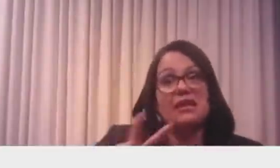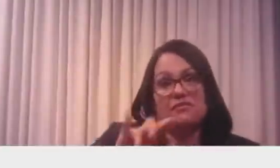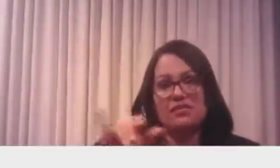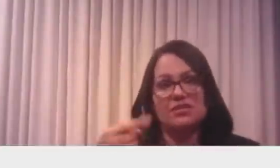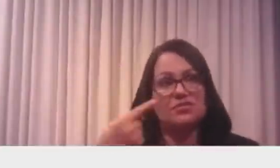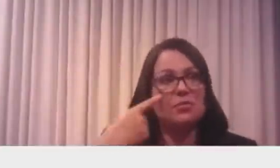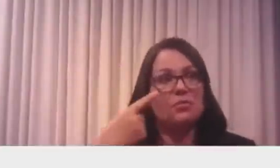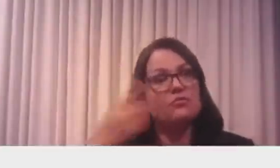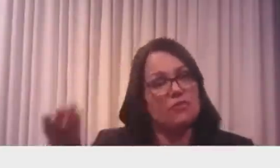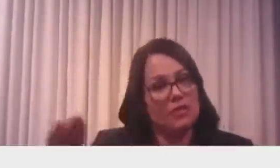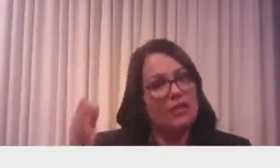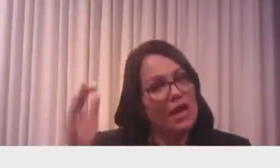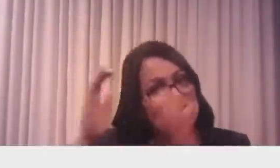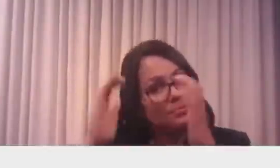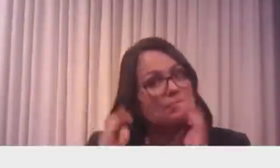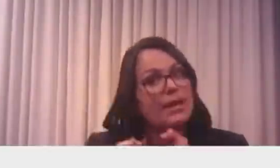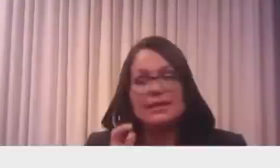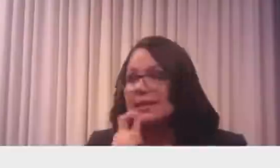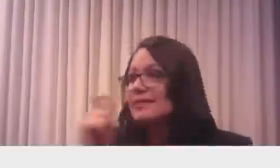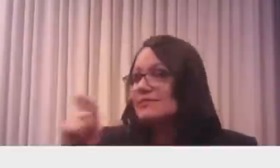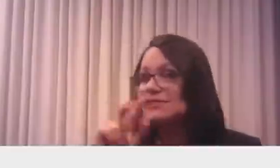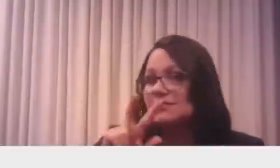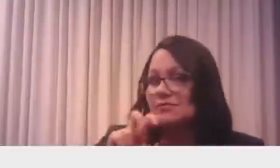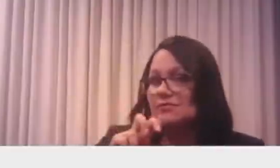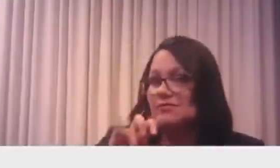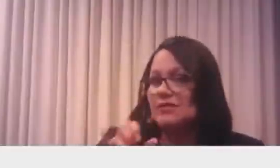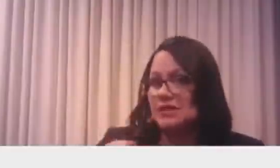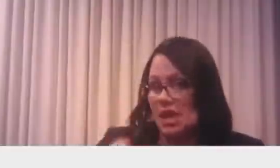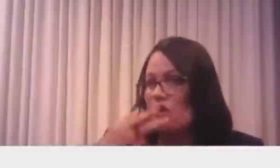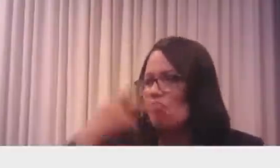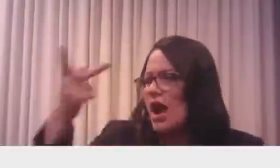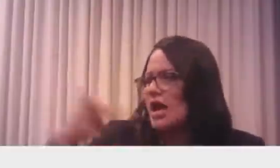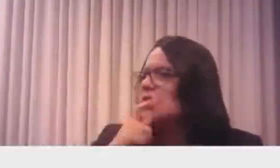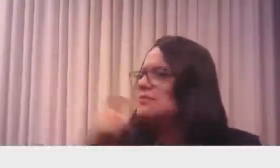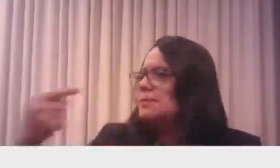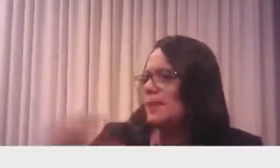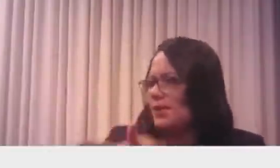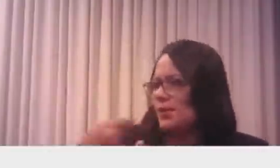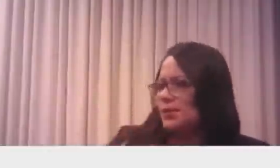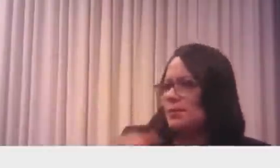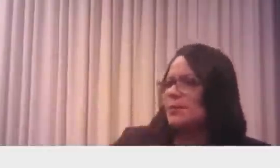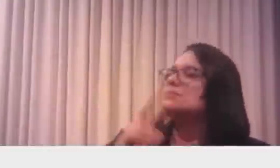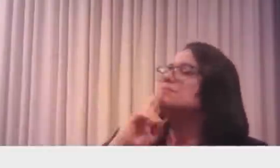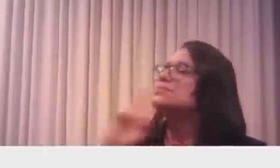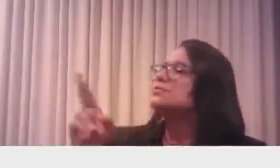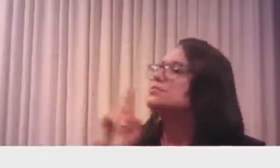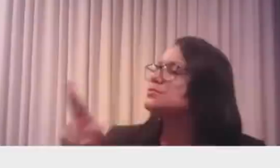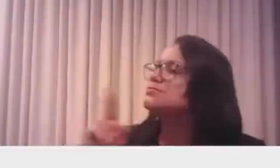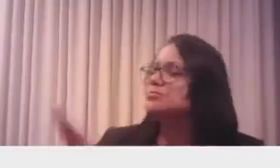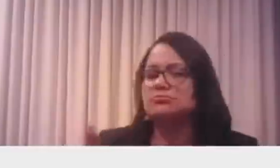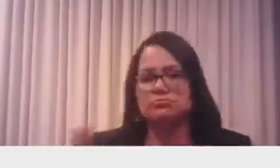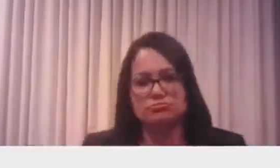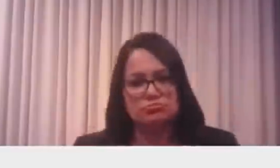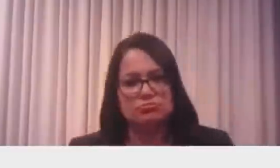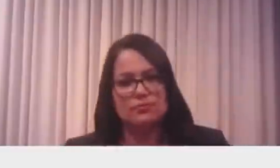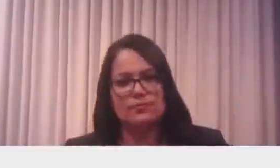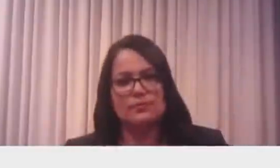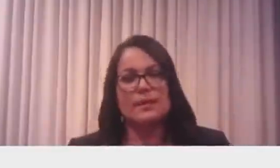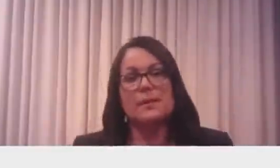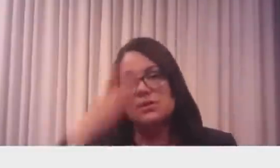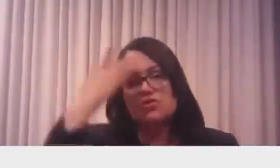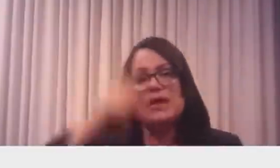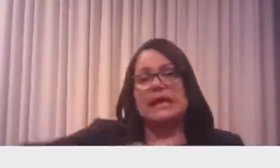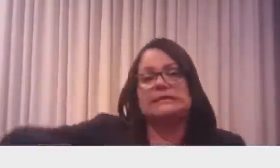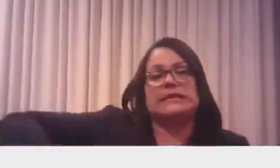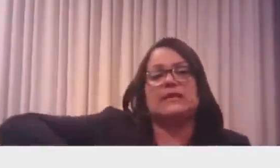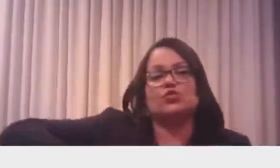sair. Mas com toda certeza, vai sair o que eu falei aqui realmente. E quando se fala em censura da mídia, quem